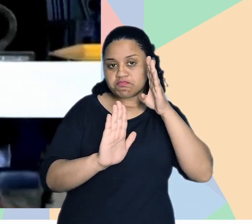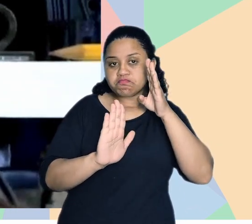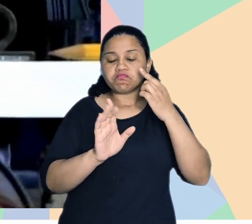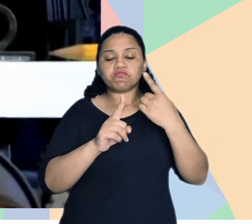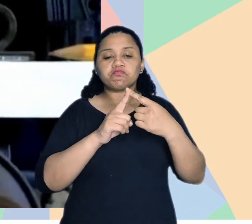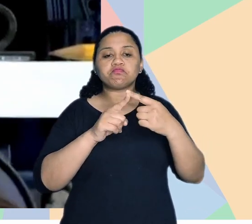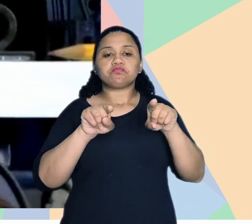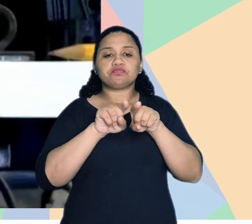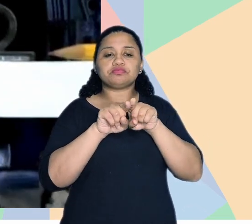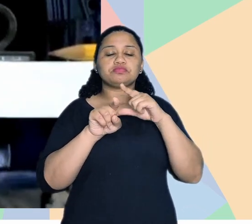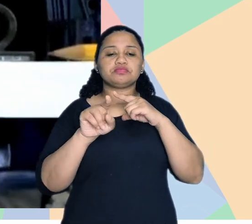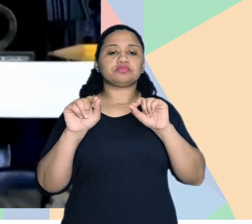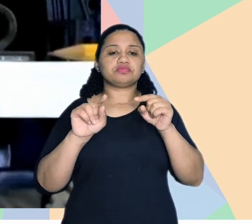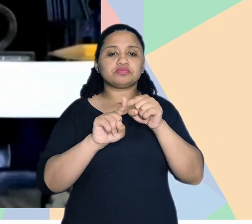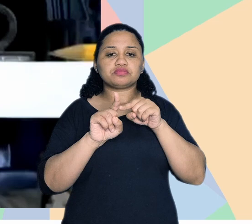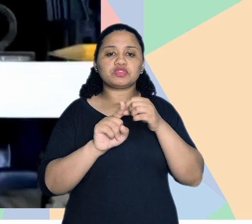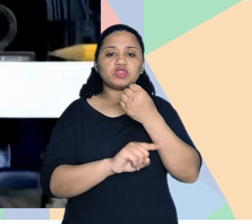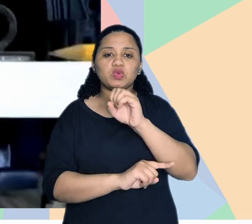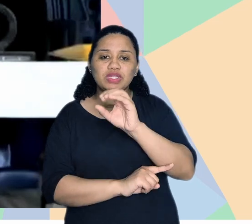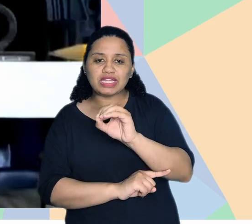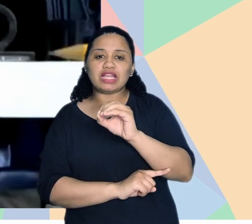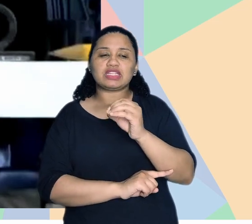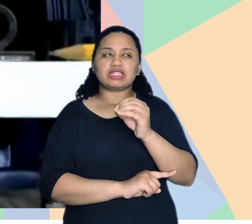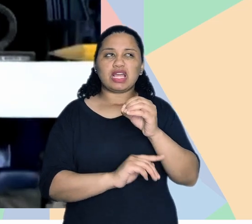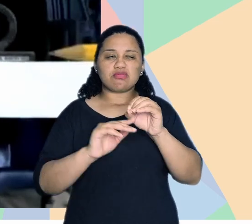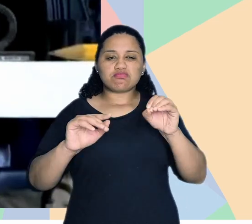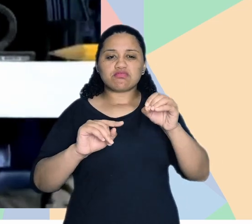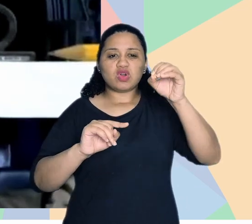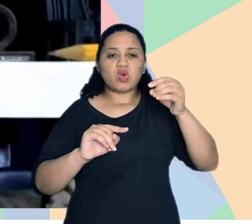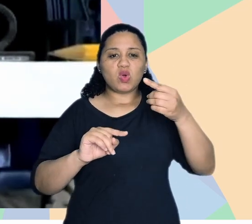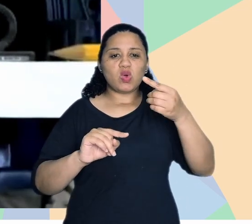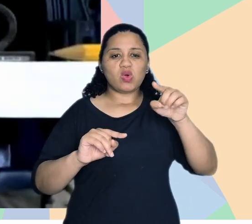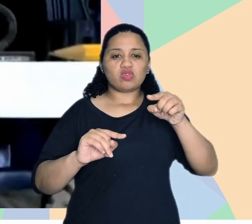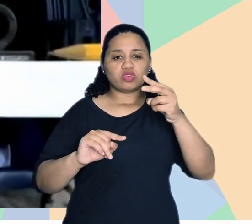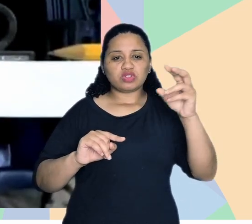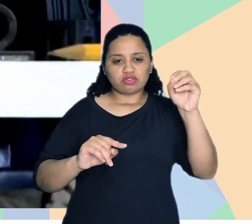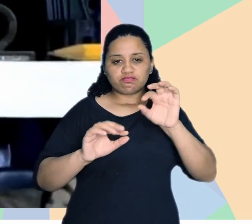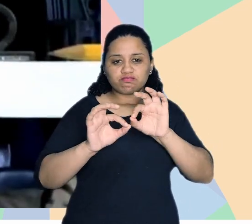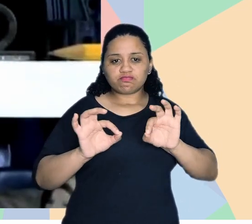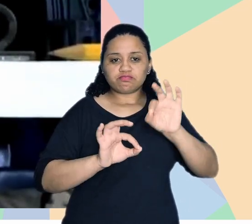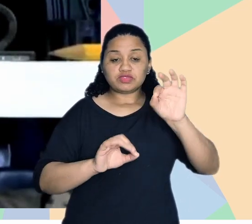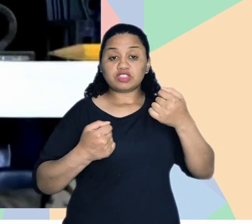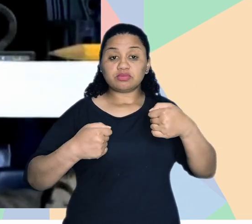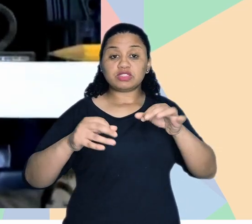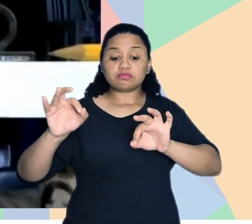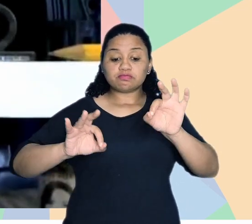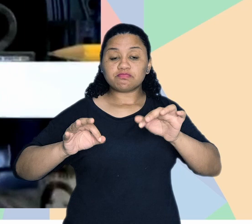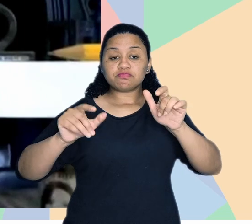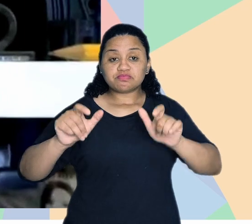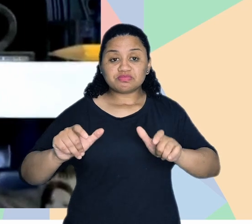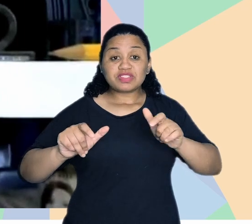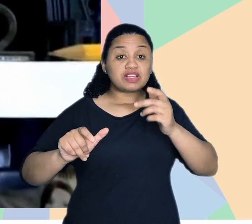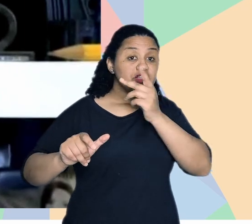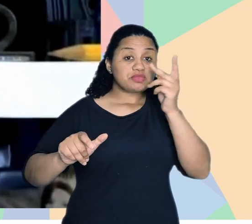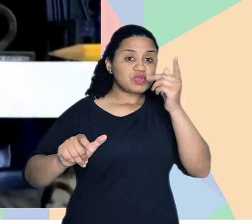principalmente, né? Porque existe ali um módulo, né? De 80 por 1,20, que eu preciso estar posicionando